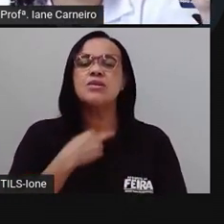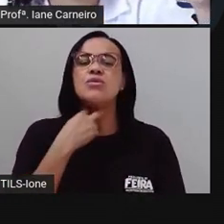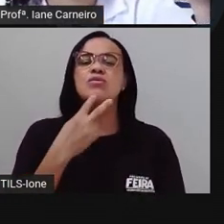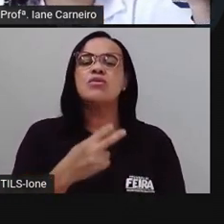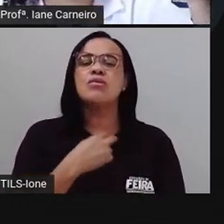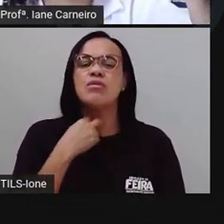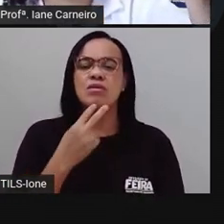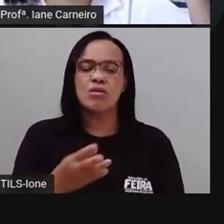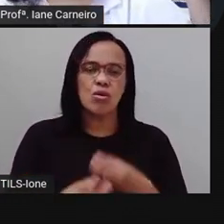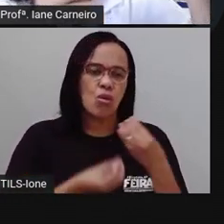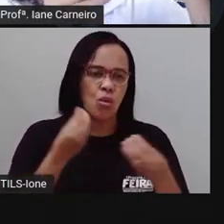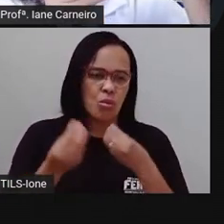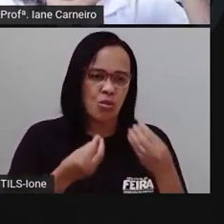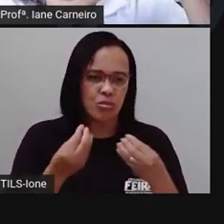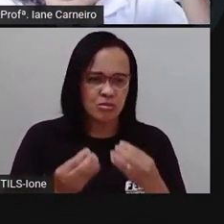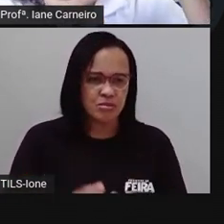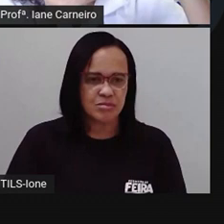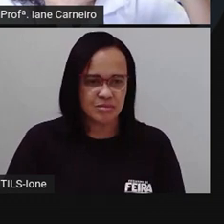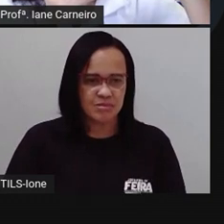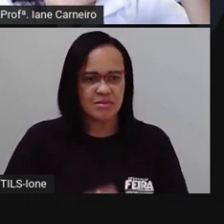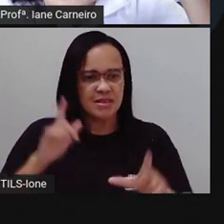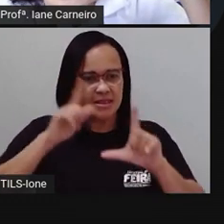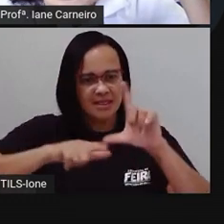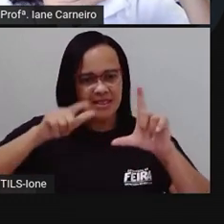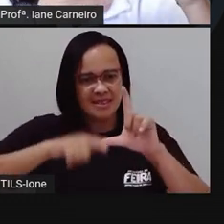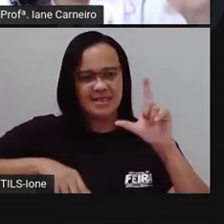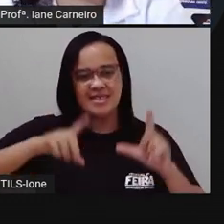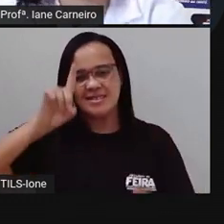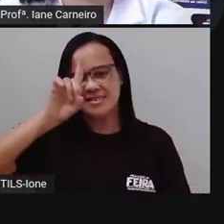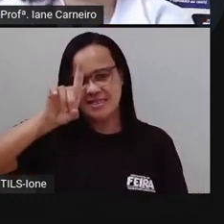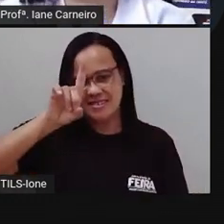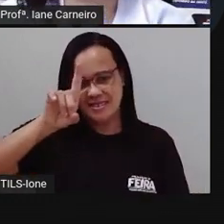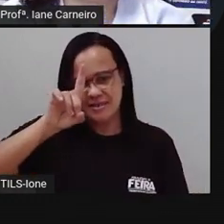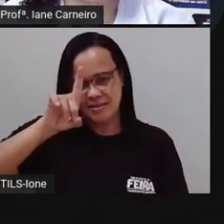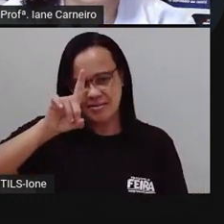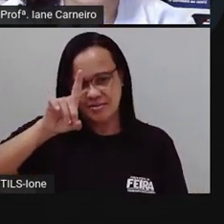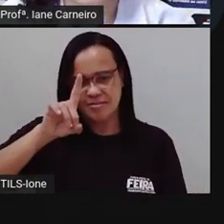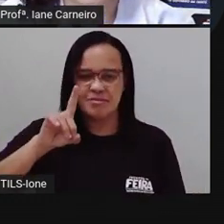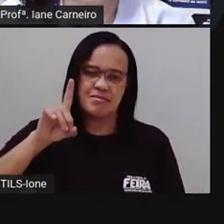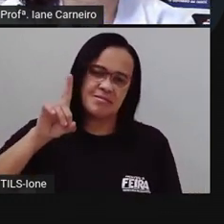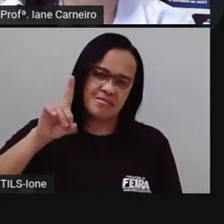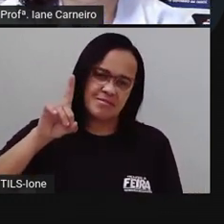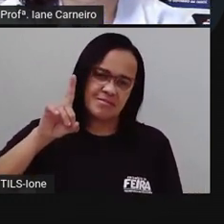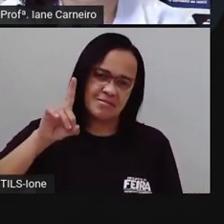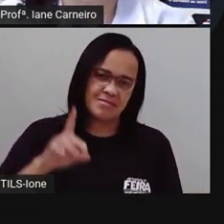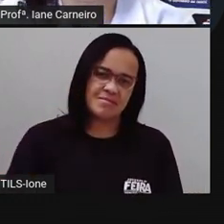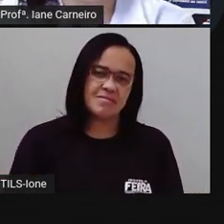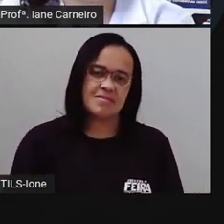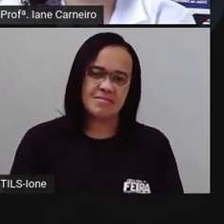Que letra é essa que não tinha saído ainda? É a letra D. Não tem nesse nome, não.